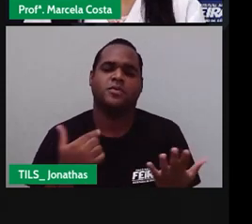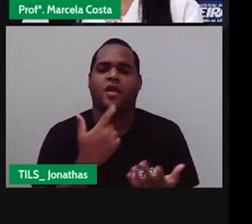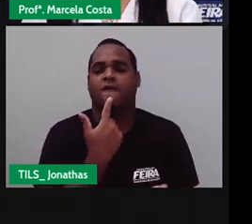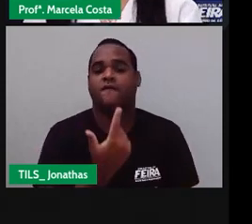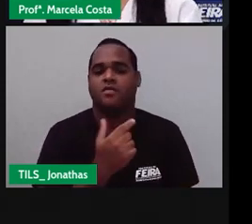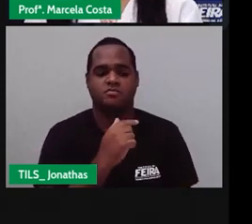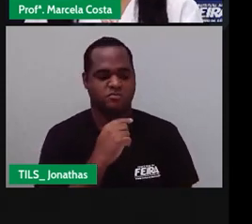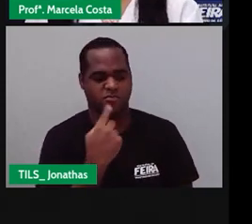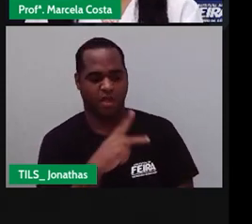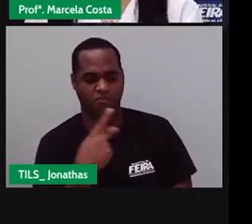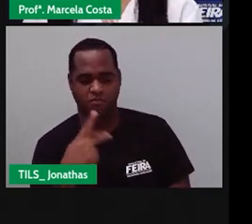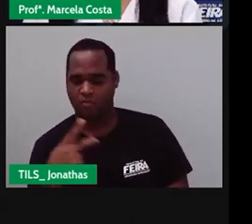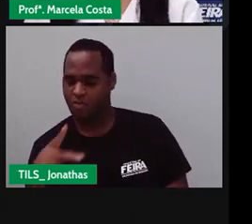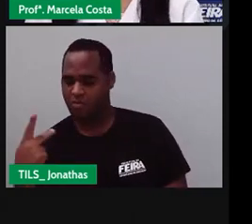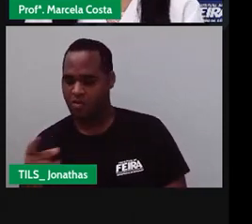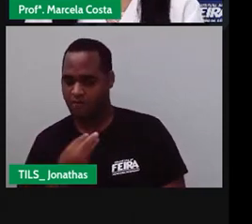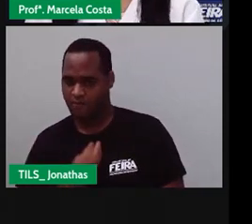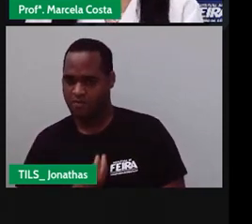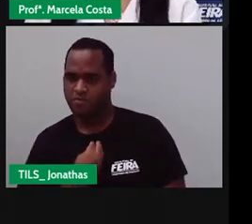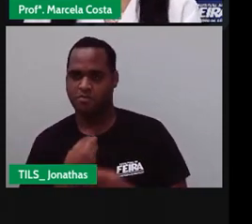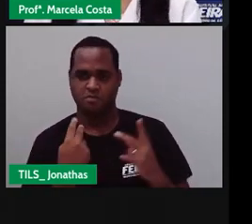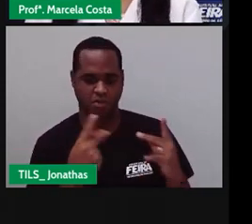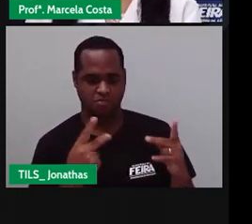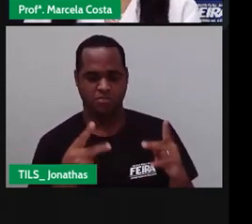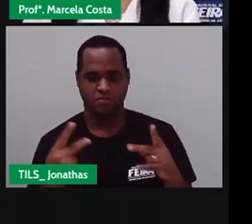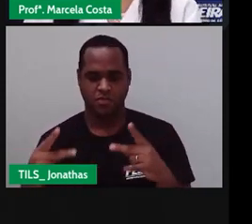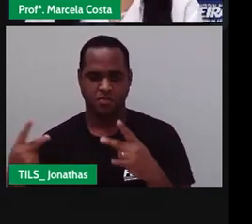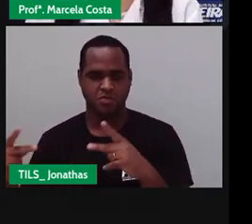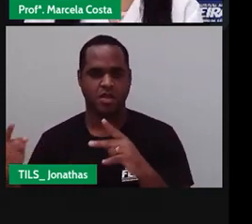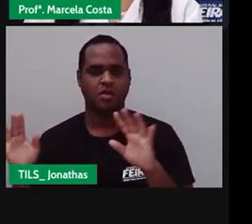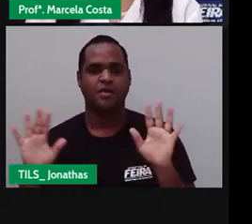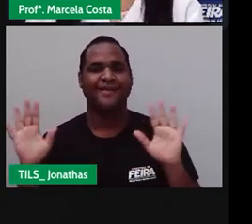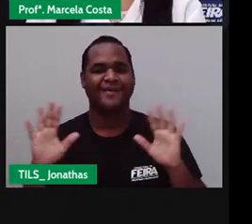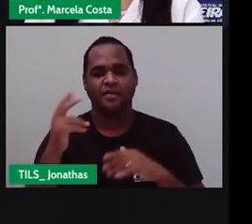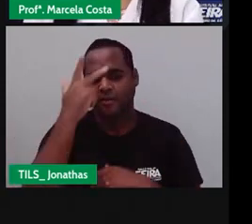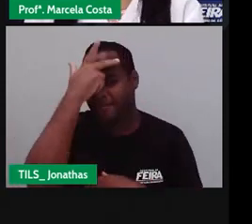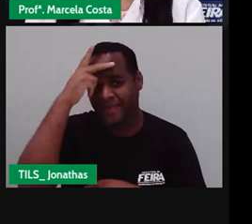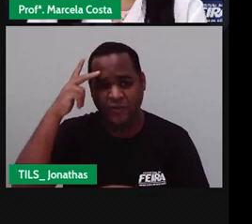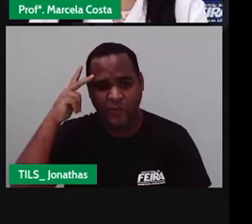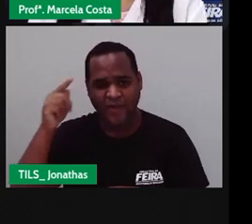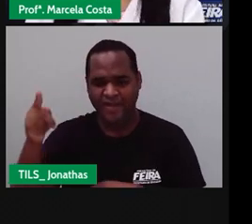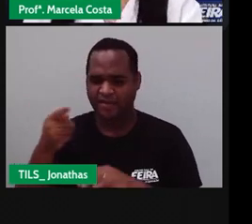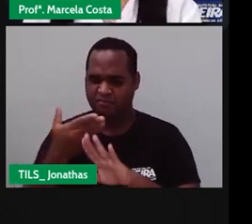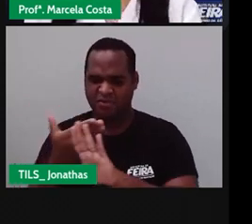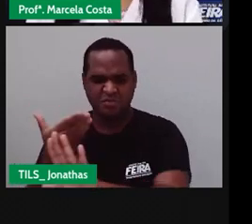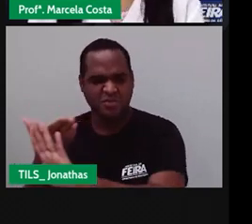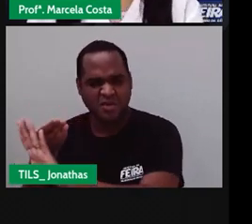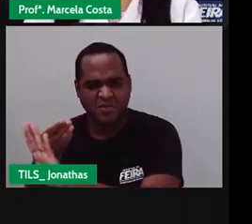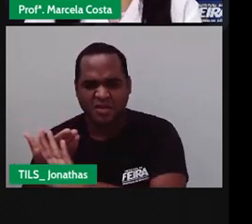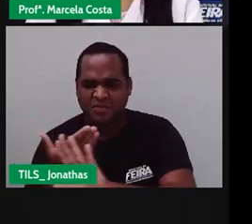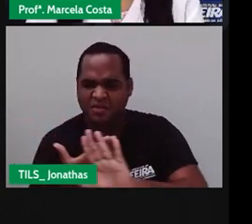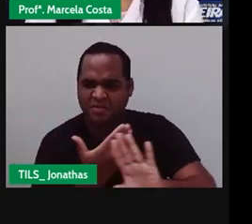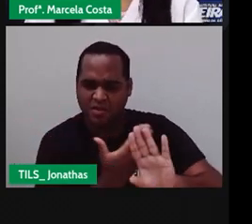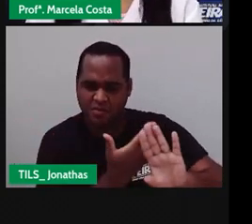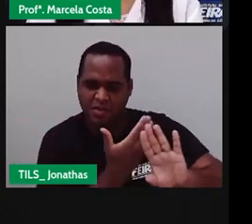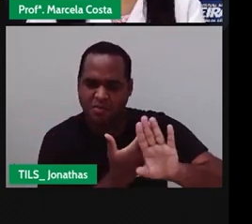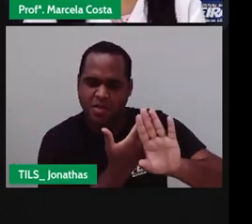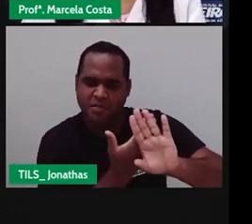Cada um Na sua Não significa Que vai estar Todo mundo Separado Cada um Vai viver